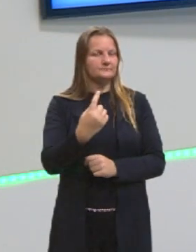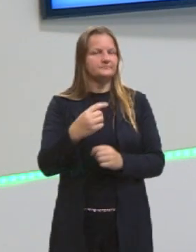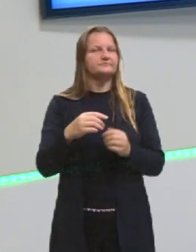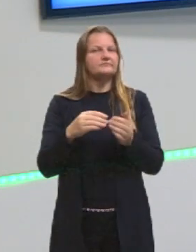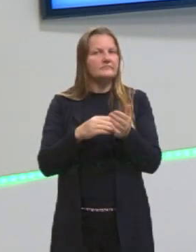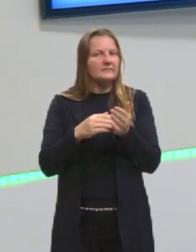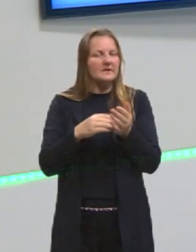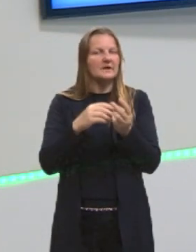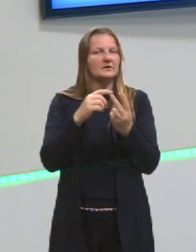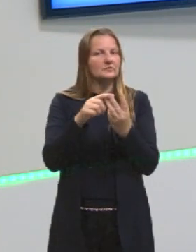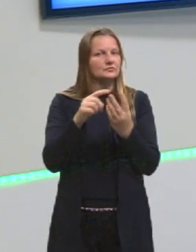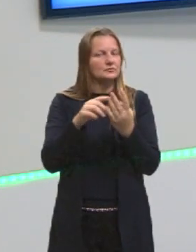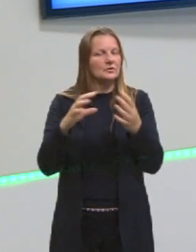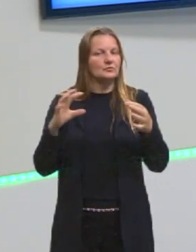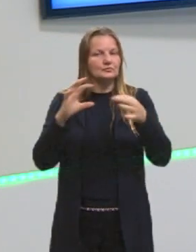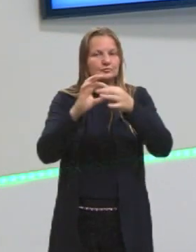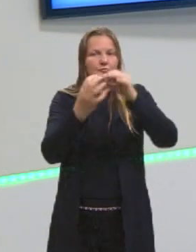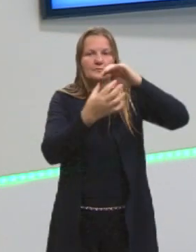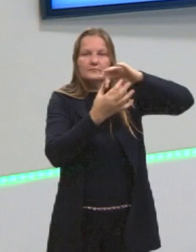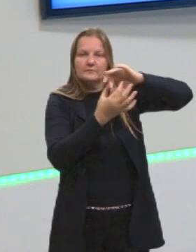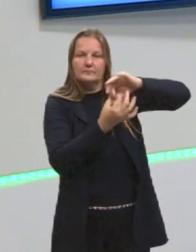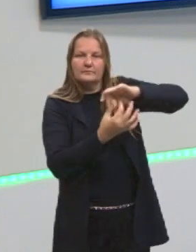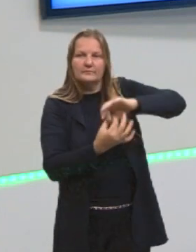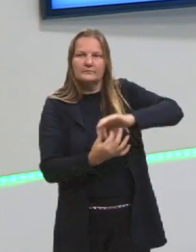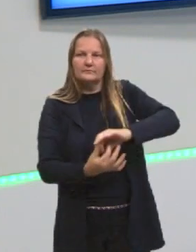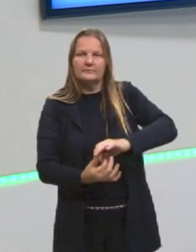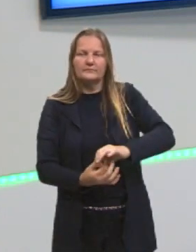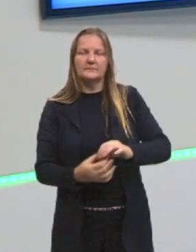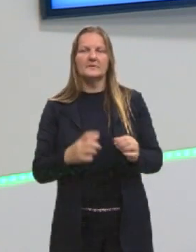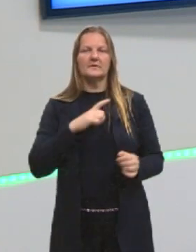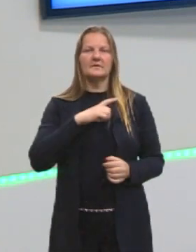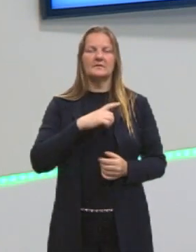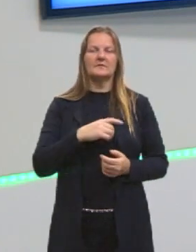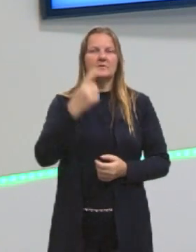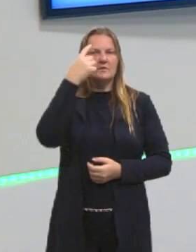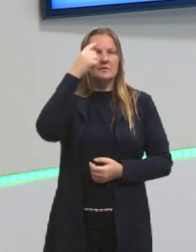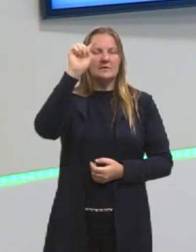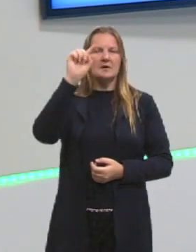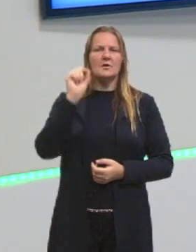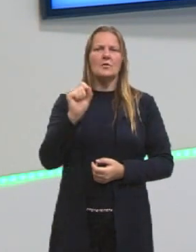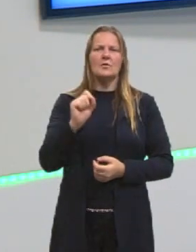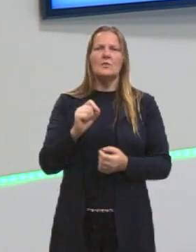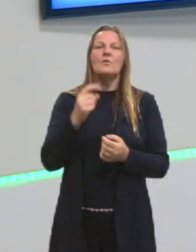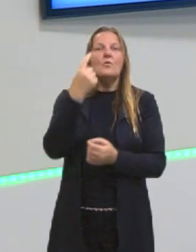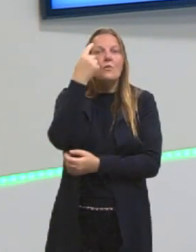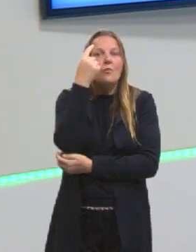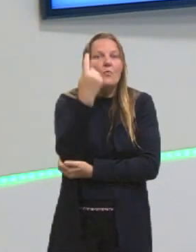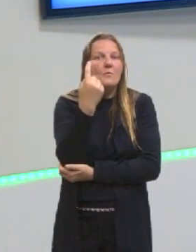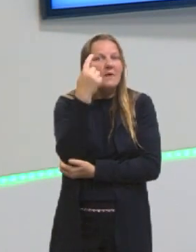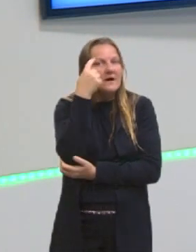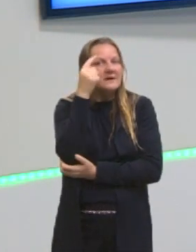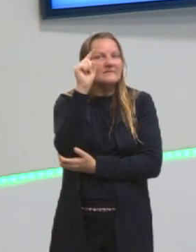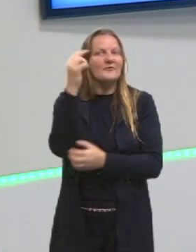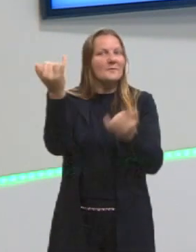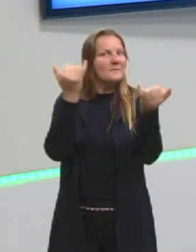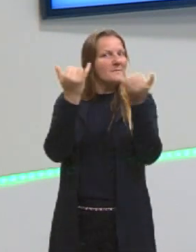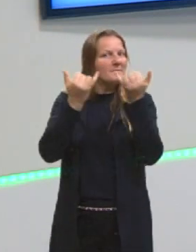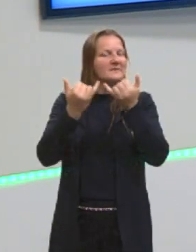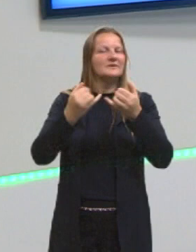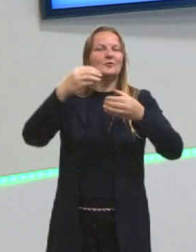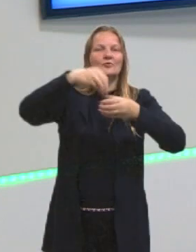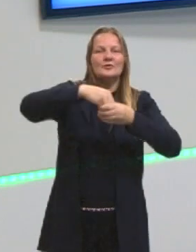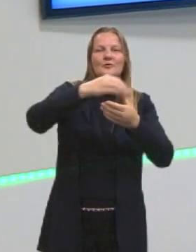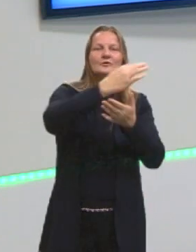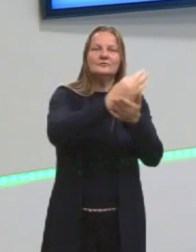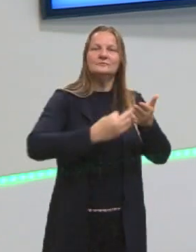demais, que estão interligadas. E aí também tem a ideia de que uma ideia, uma informação dentro do texto,